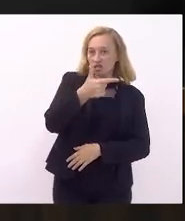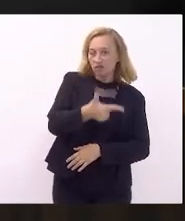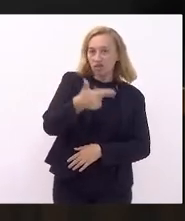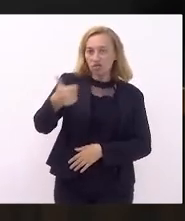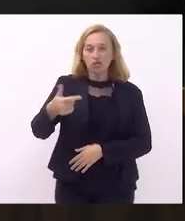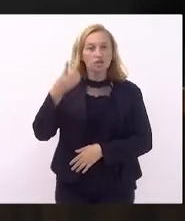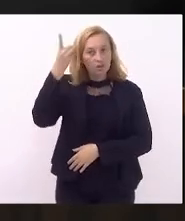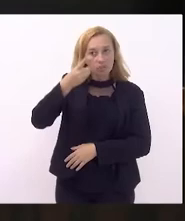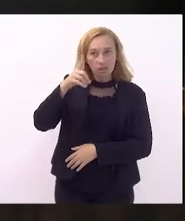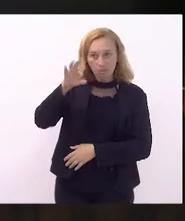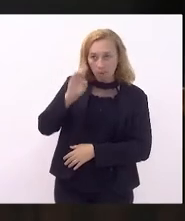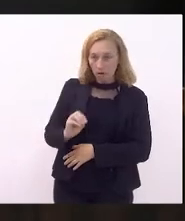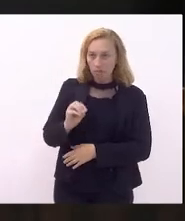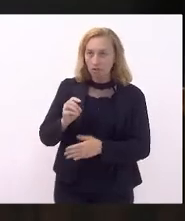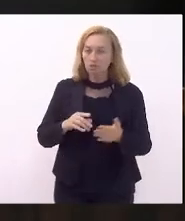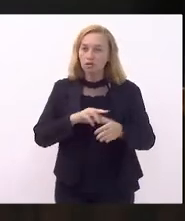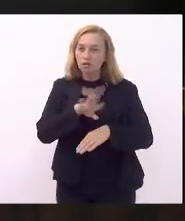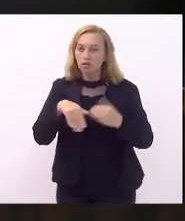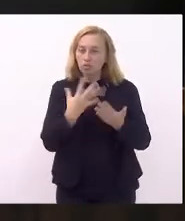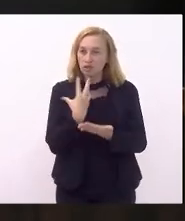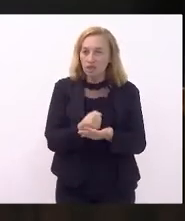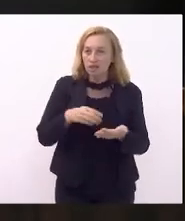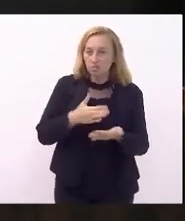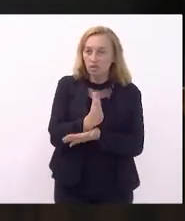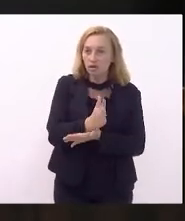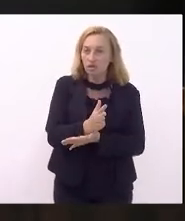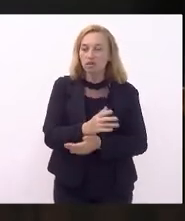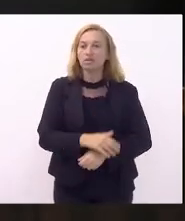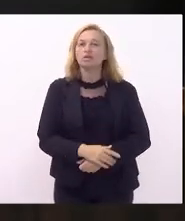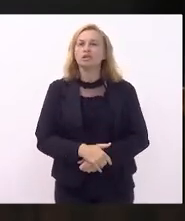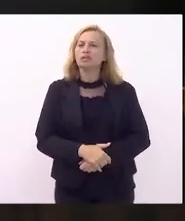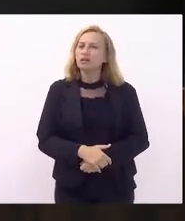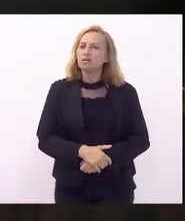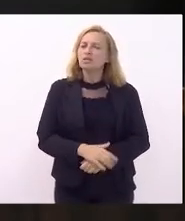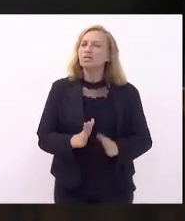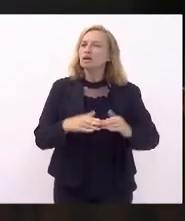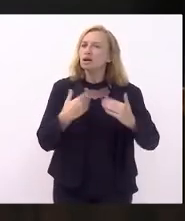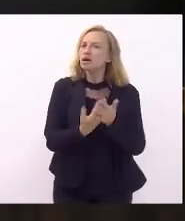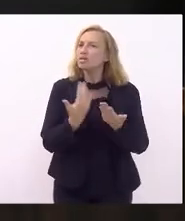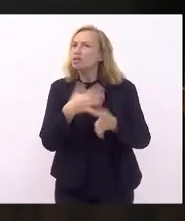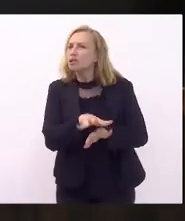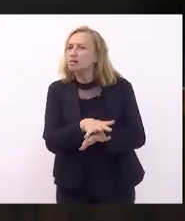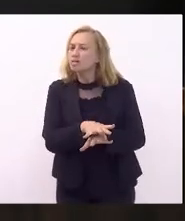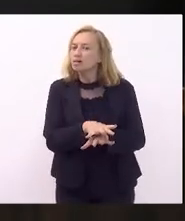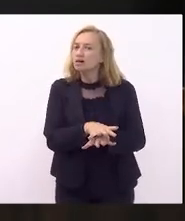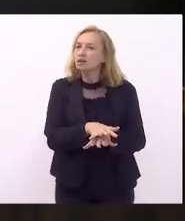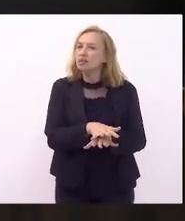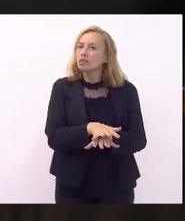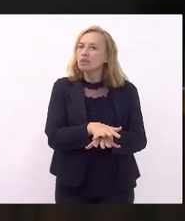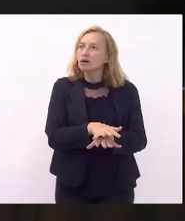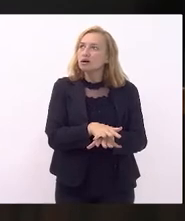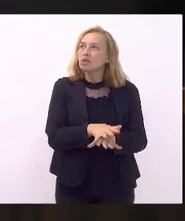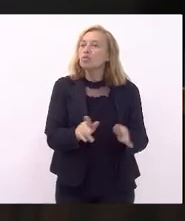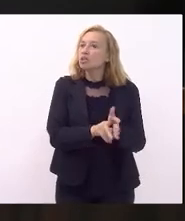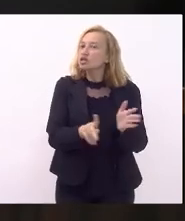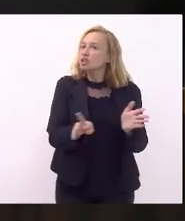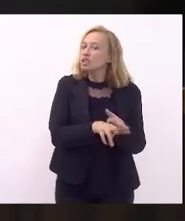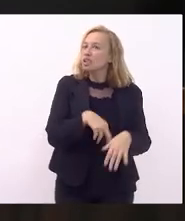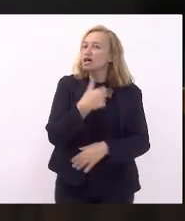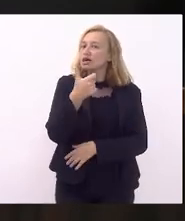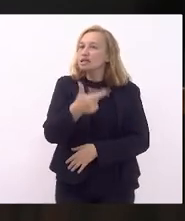deputada Paula Tringueles, senhores que aprovam, nesse como estão aprovados. Requer a inclusão na ordem do dia do projeto de lei